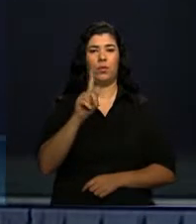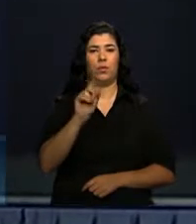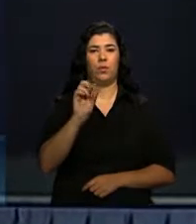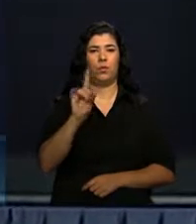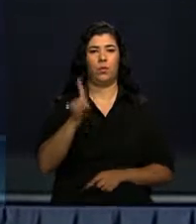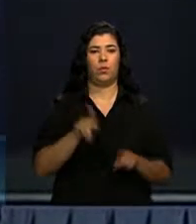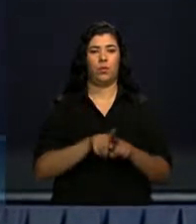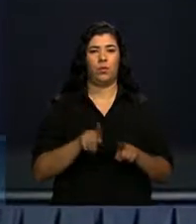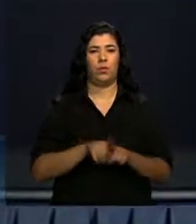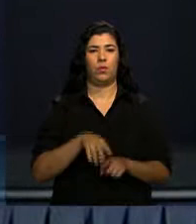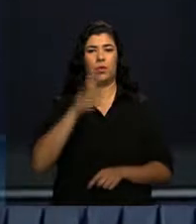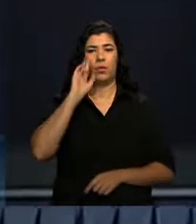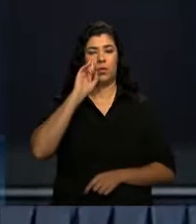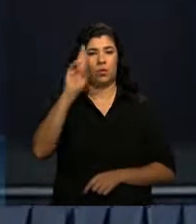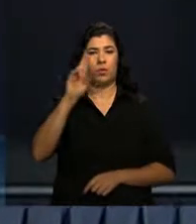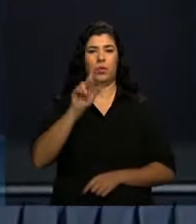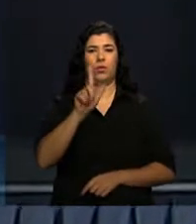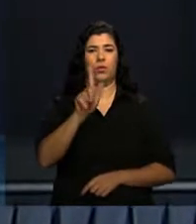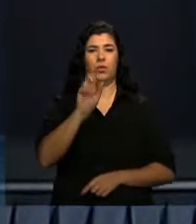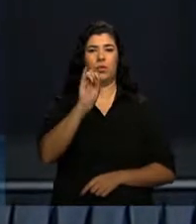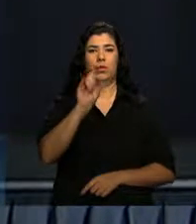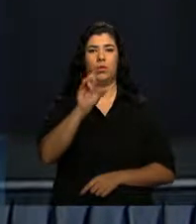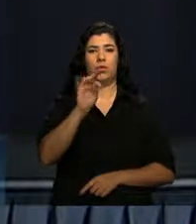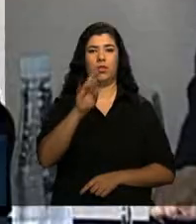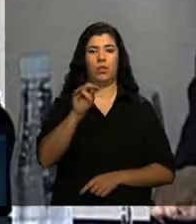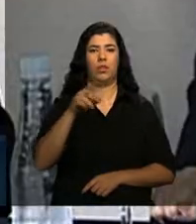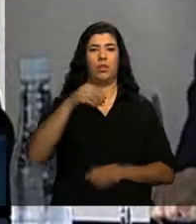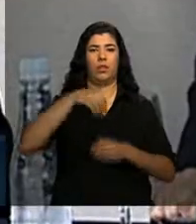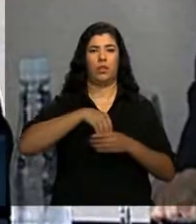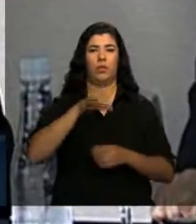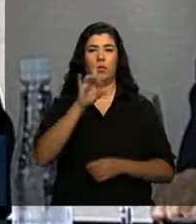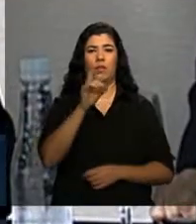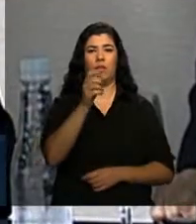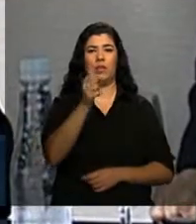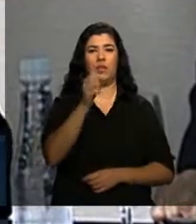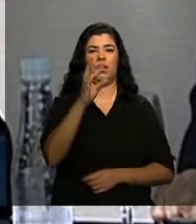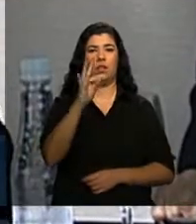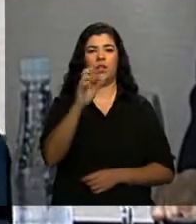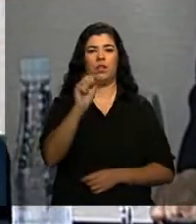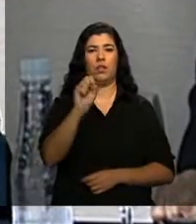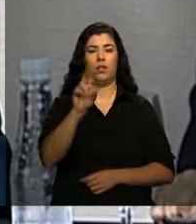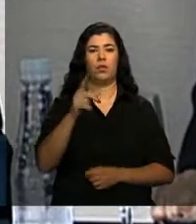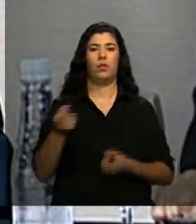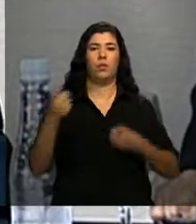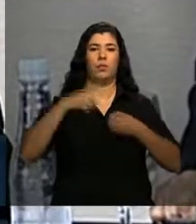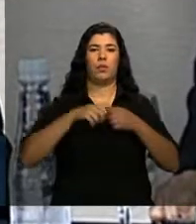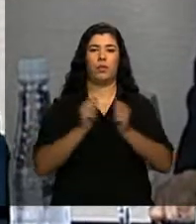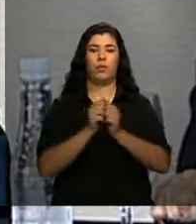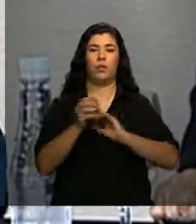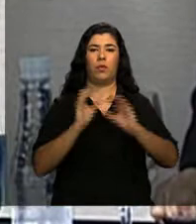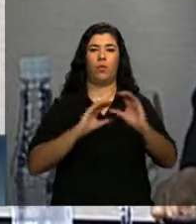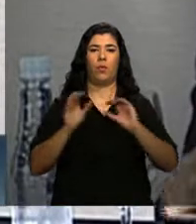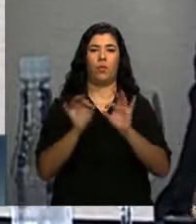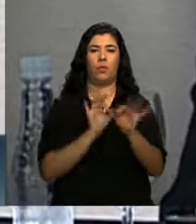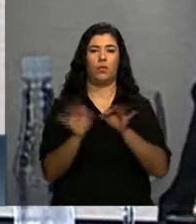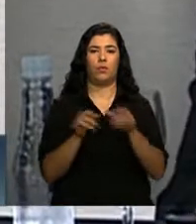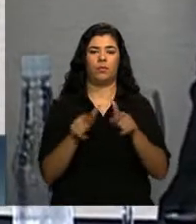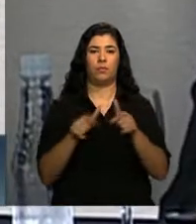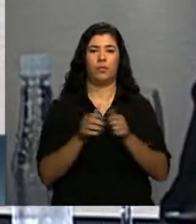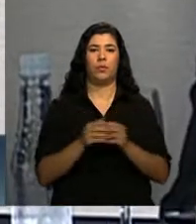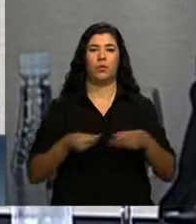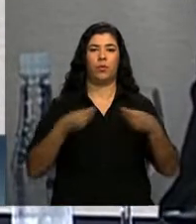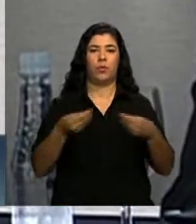excelentíssimo senhor Giliate Coelho, diretor do DataSus, parceiro da Coordenação do Sangue, e prezada amiga doutora Júnia